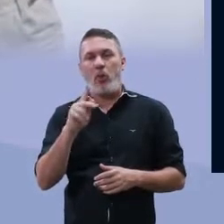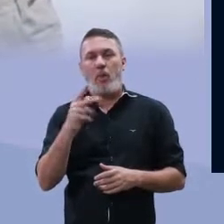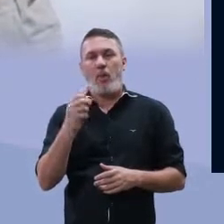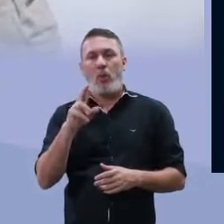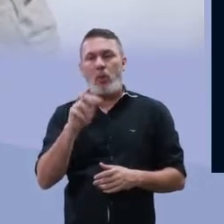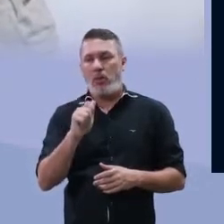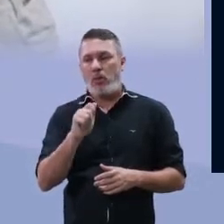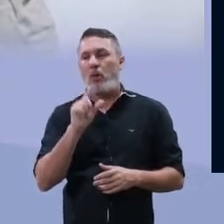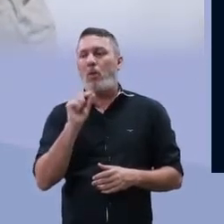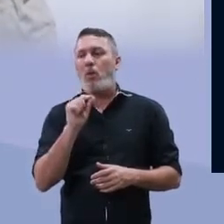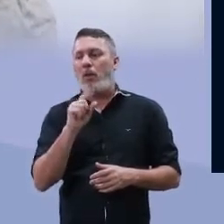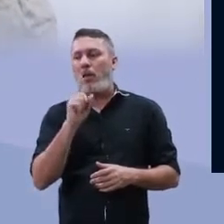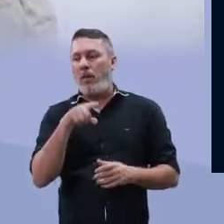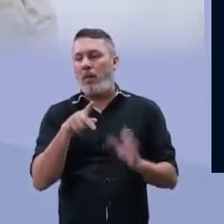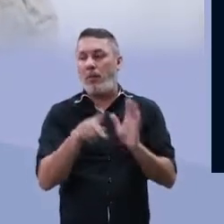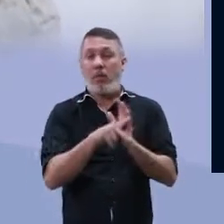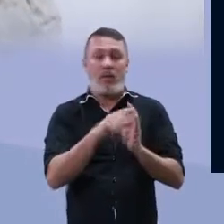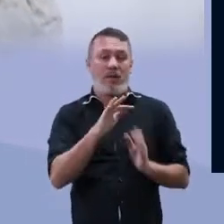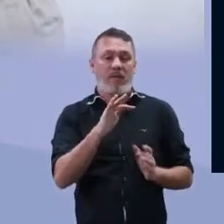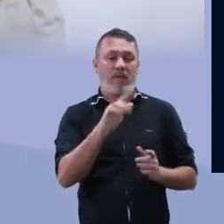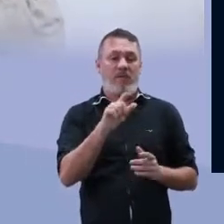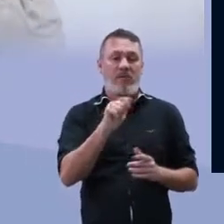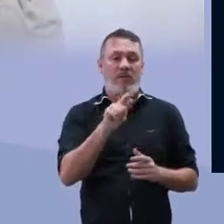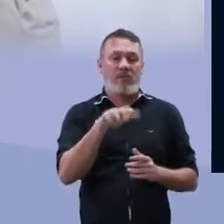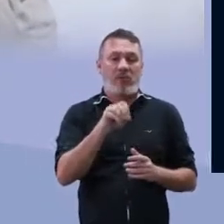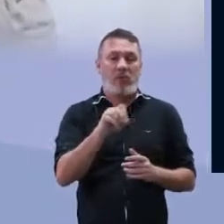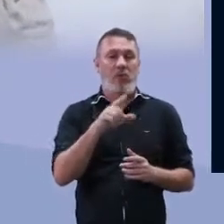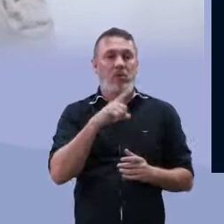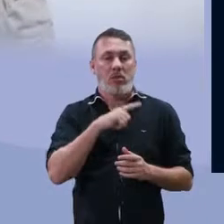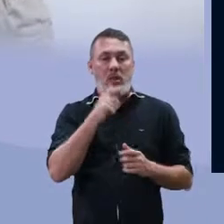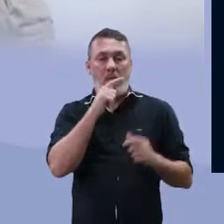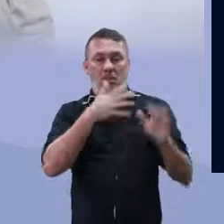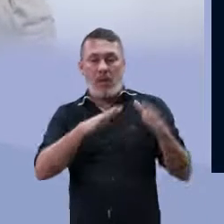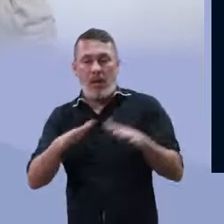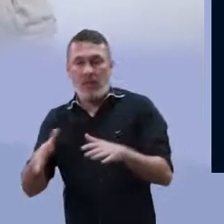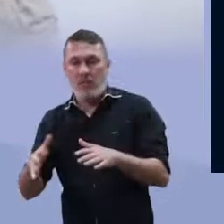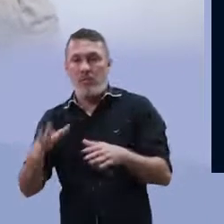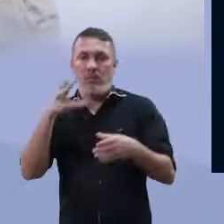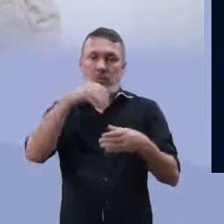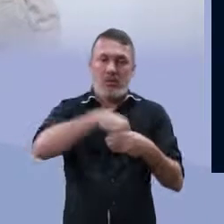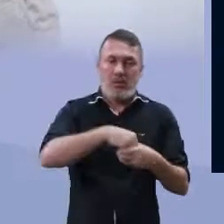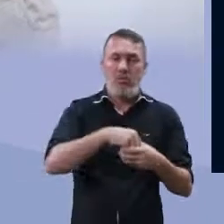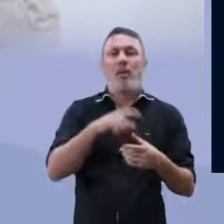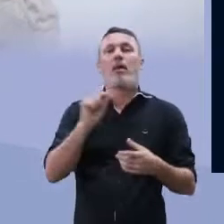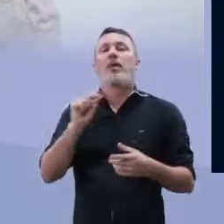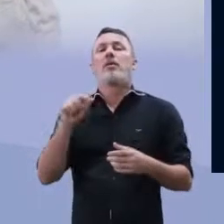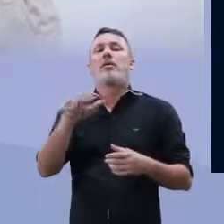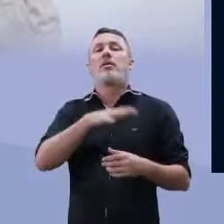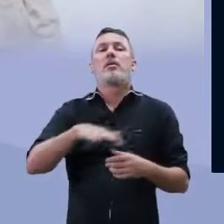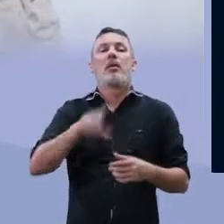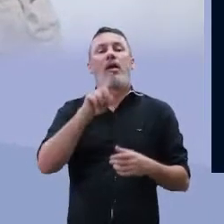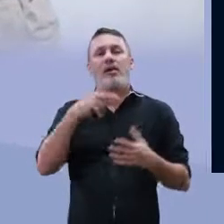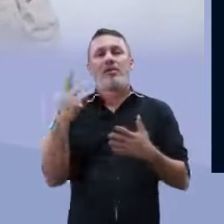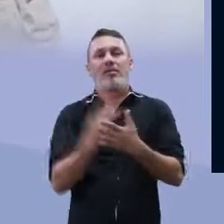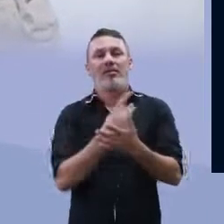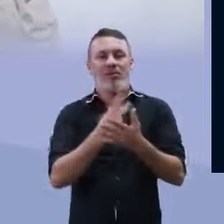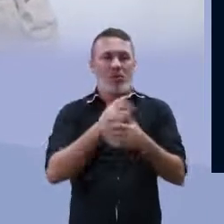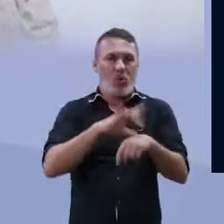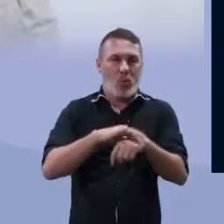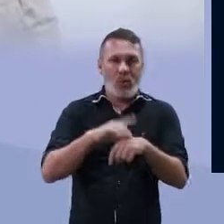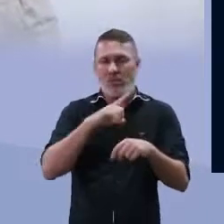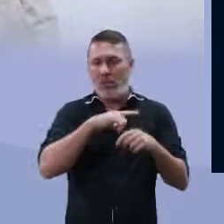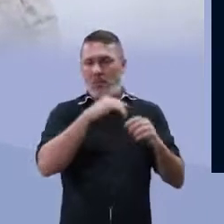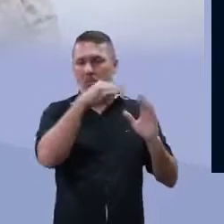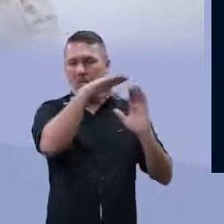Zoomastigóforas são flagelados. Então, eles podem ser marinhos ou docícolas. E como representante aí, tem a giardia lamblia,